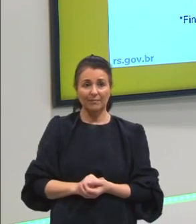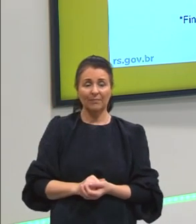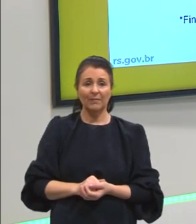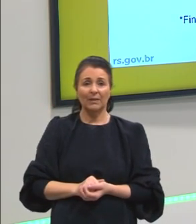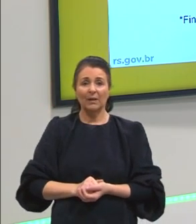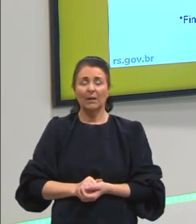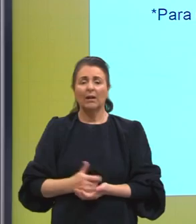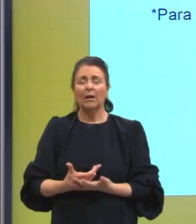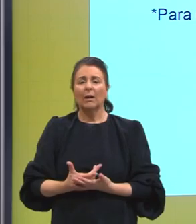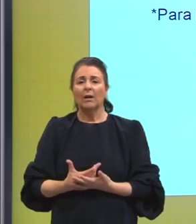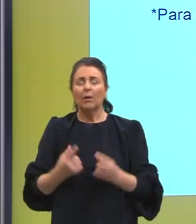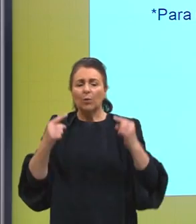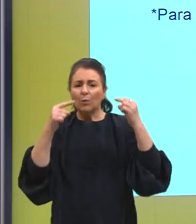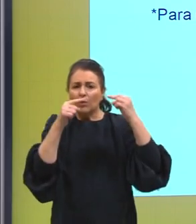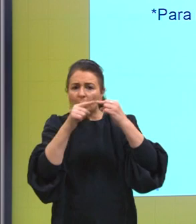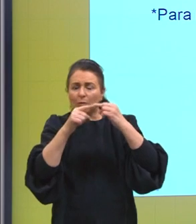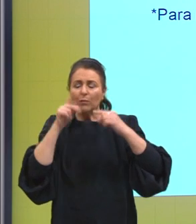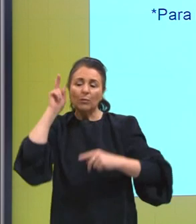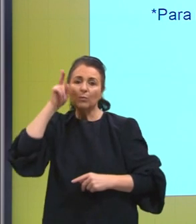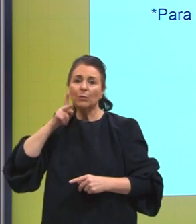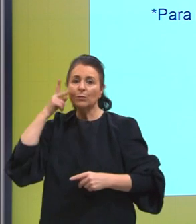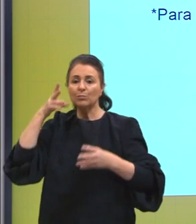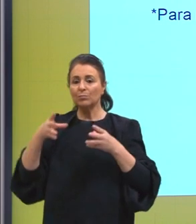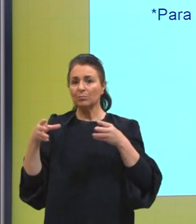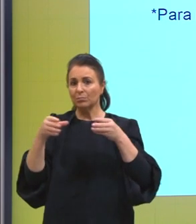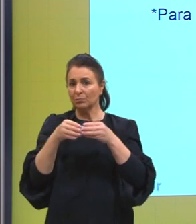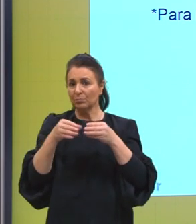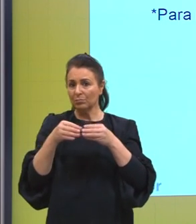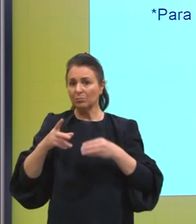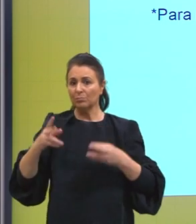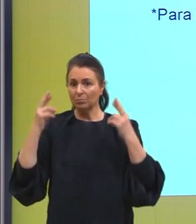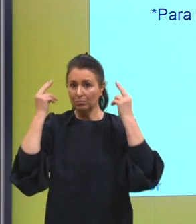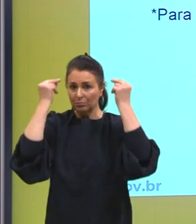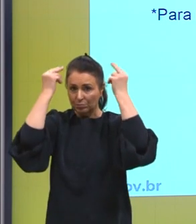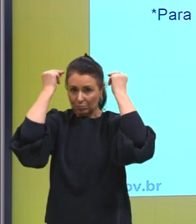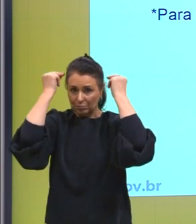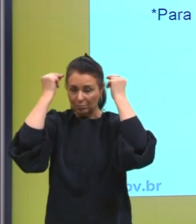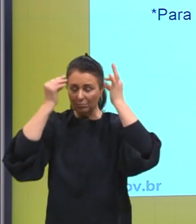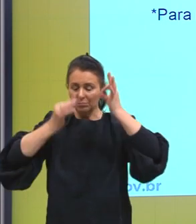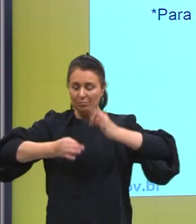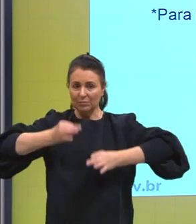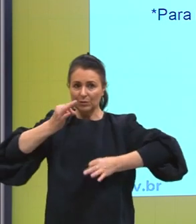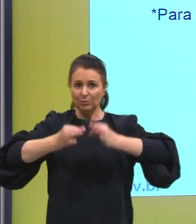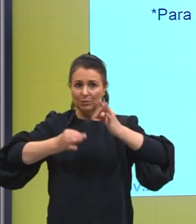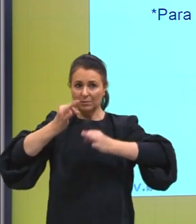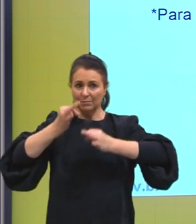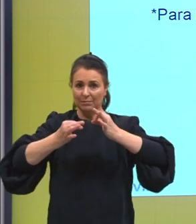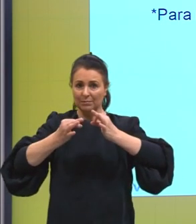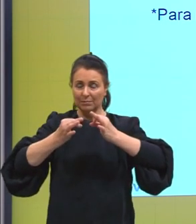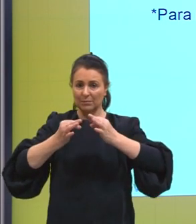A finalidade da política para os gregos era a justiça, olha só, eles queriam a justiça, a igualdade.